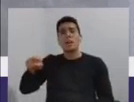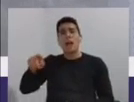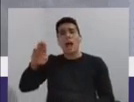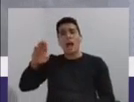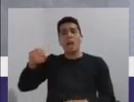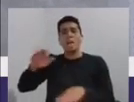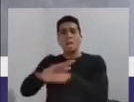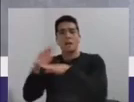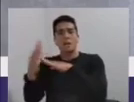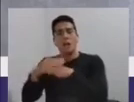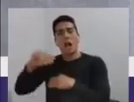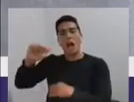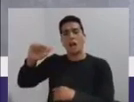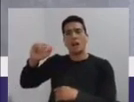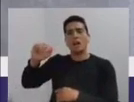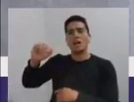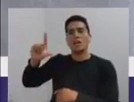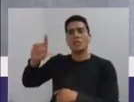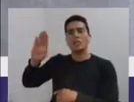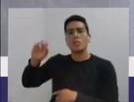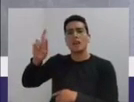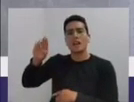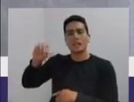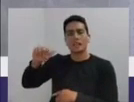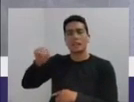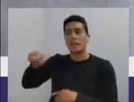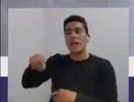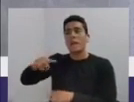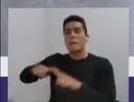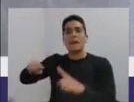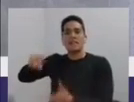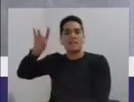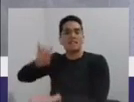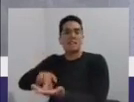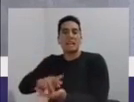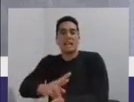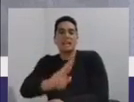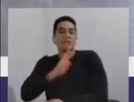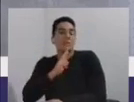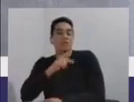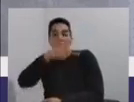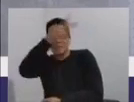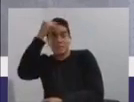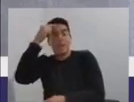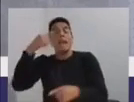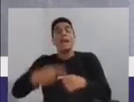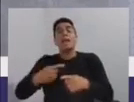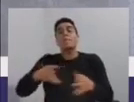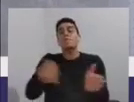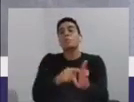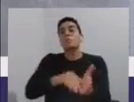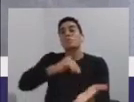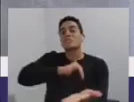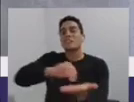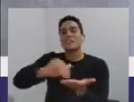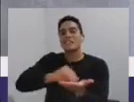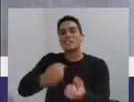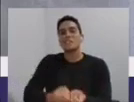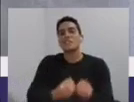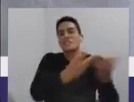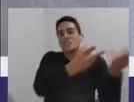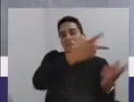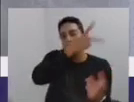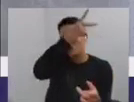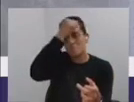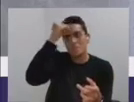Mas não é o prefeito que responde, são secretários que não passam para o prefeito. Então, aconteceu isso